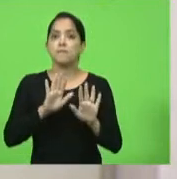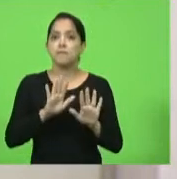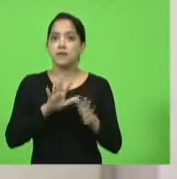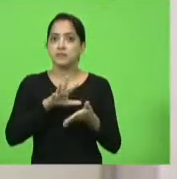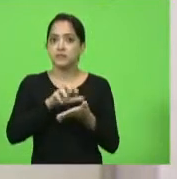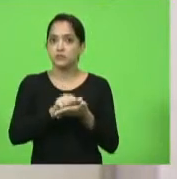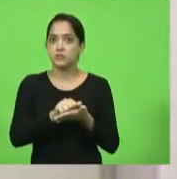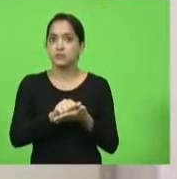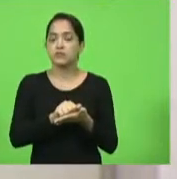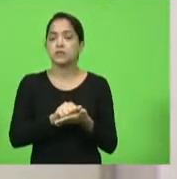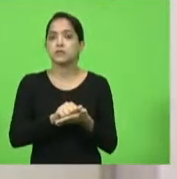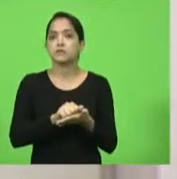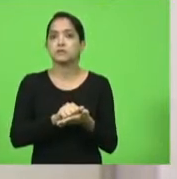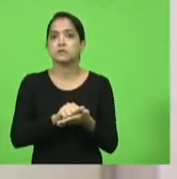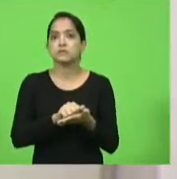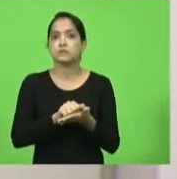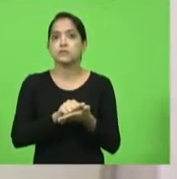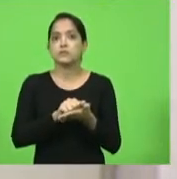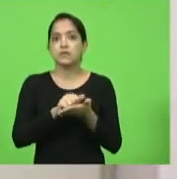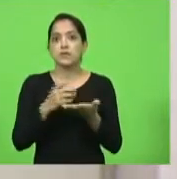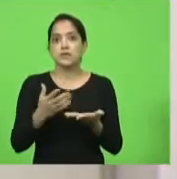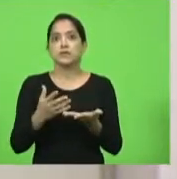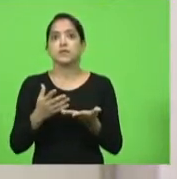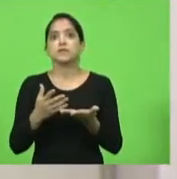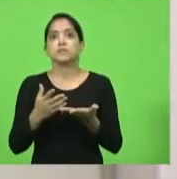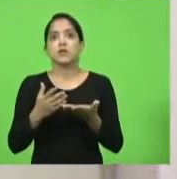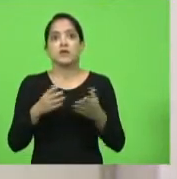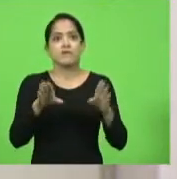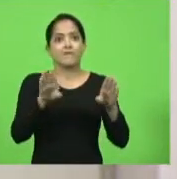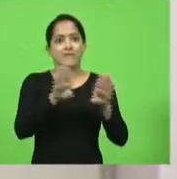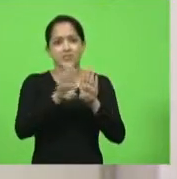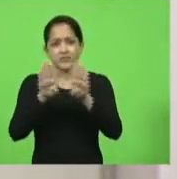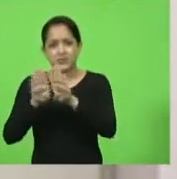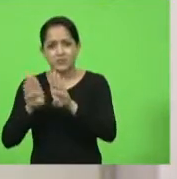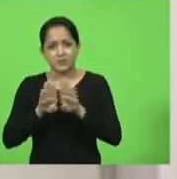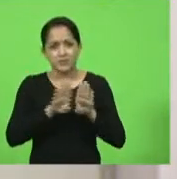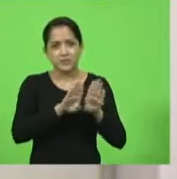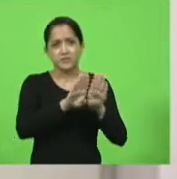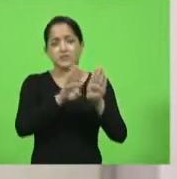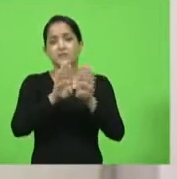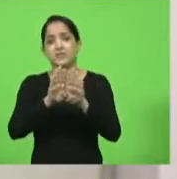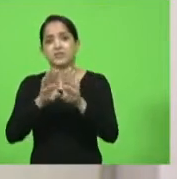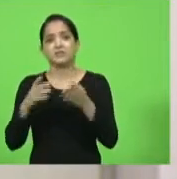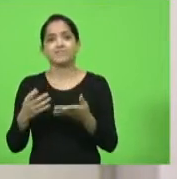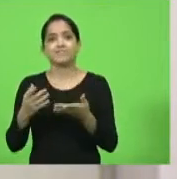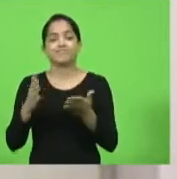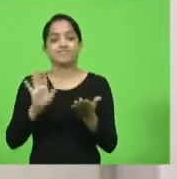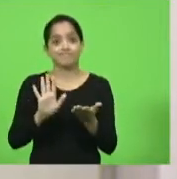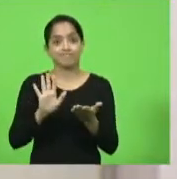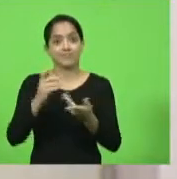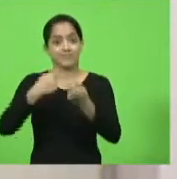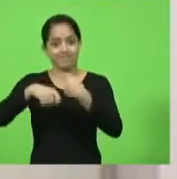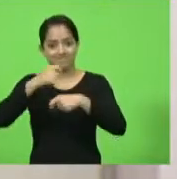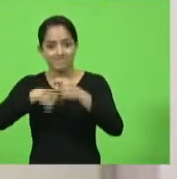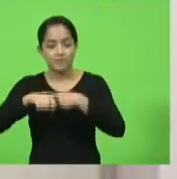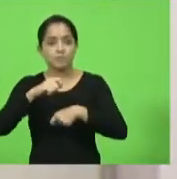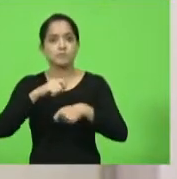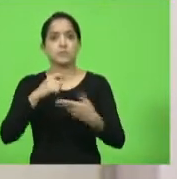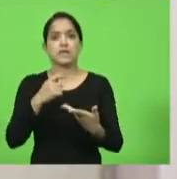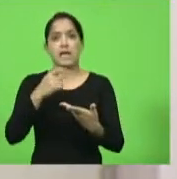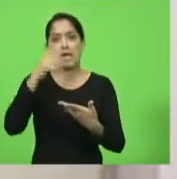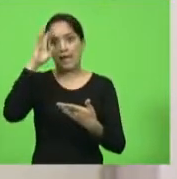registrado aqui que o lockdown, eu entendo, o fechamento da economia não resolve o problema.